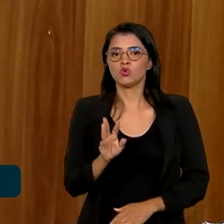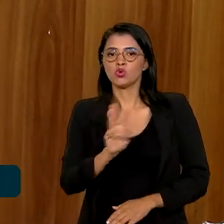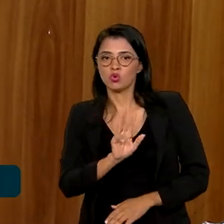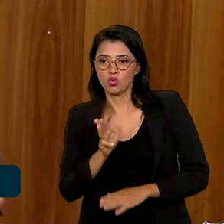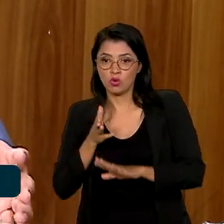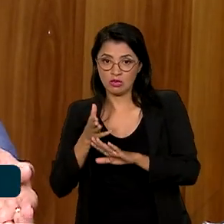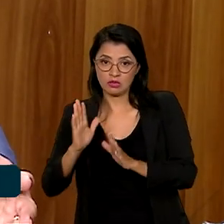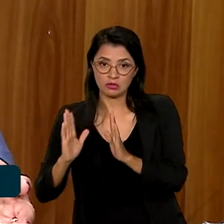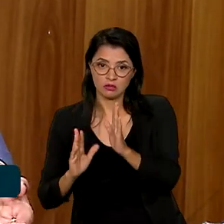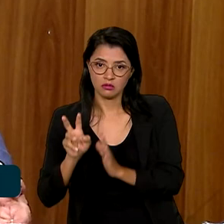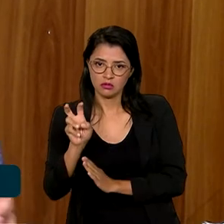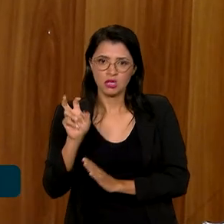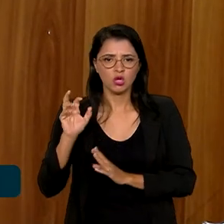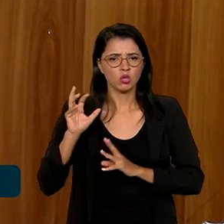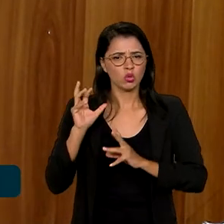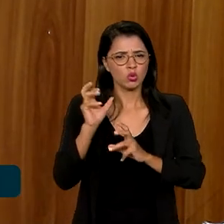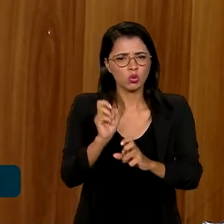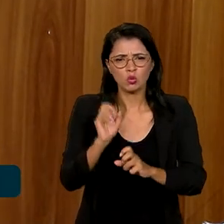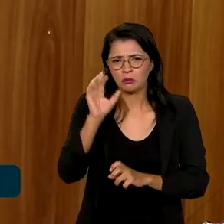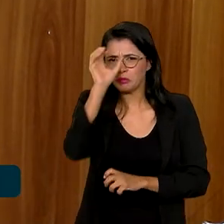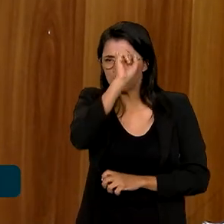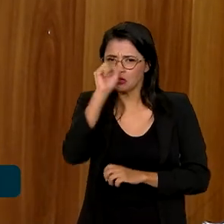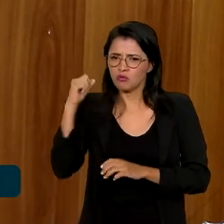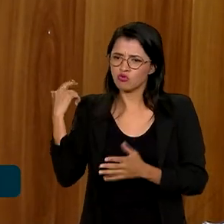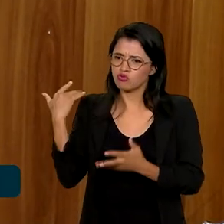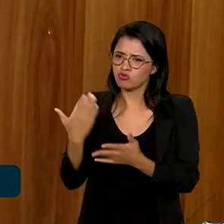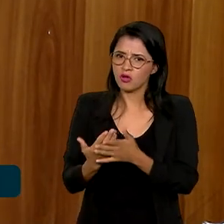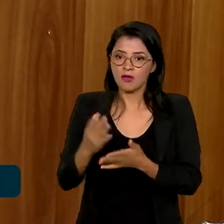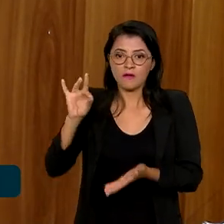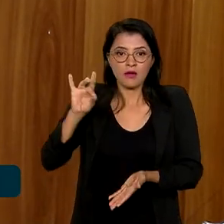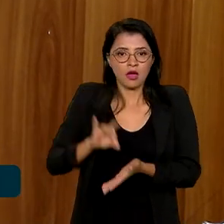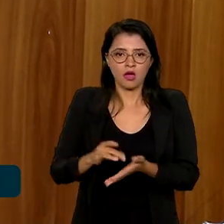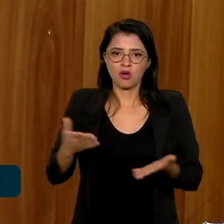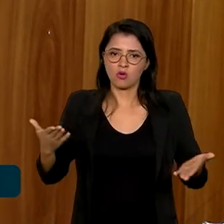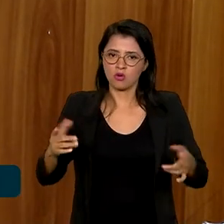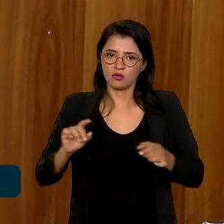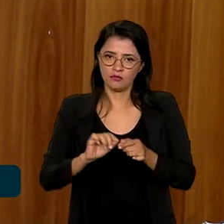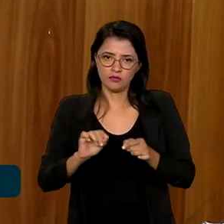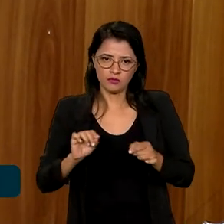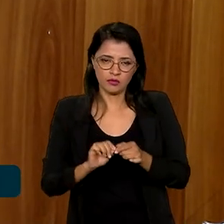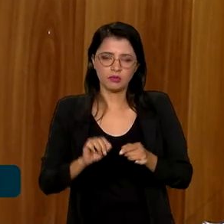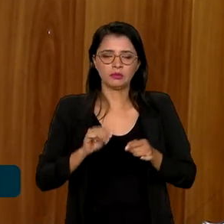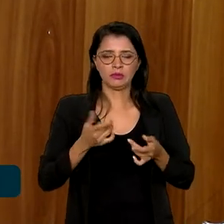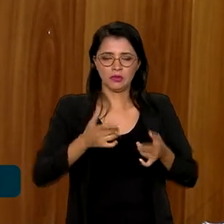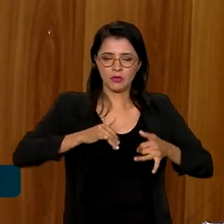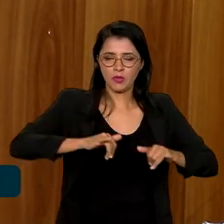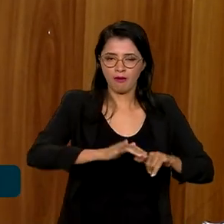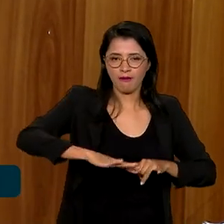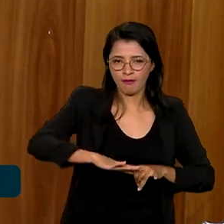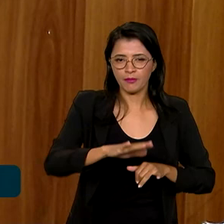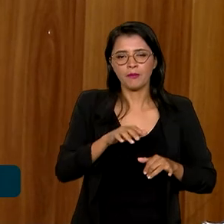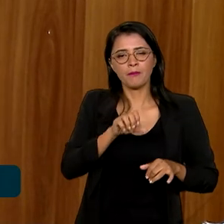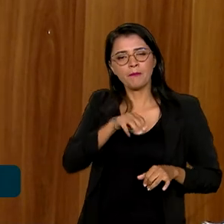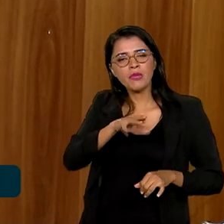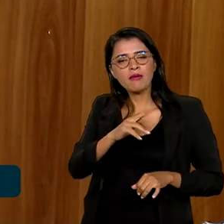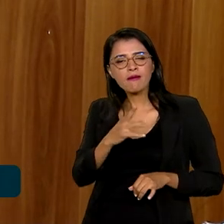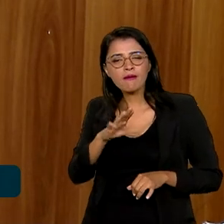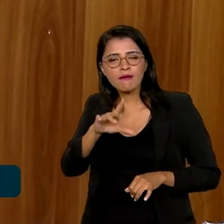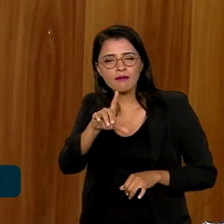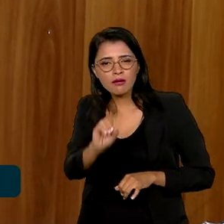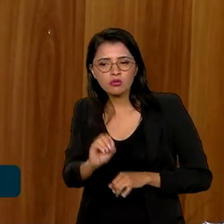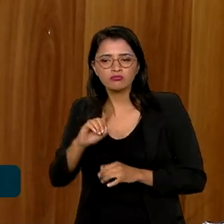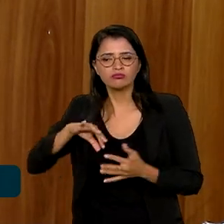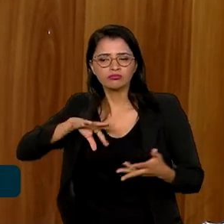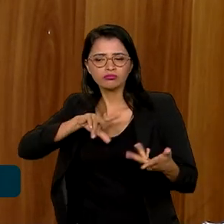tudo o que nós aprendemos nos últimos anos está sendo consolidado agora. O mercado internacional consegue